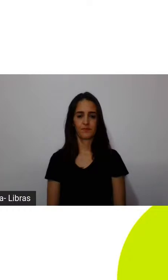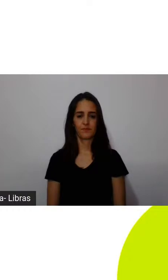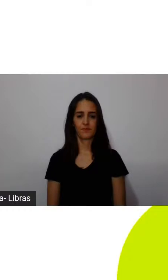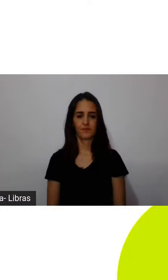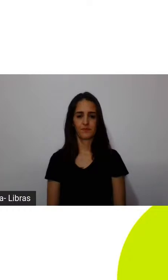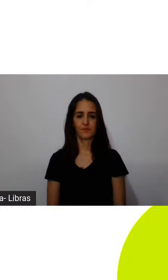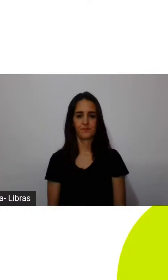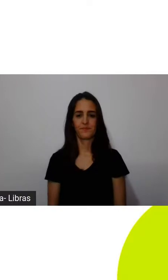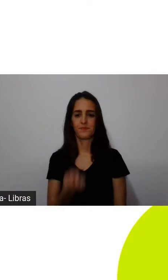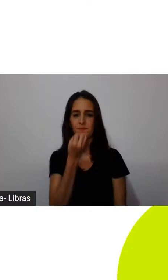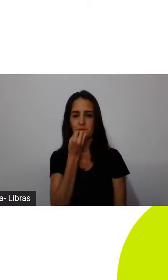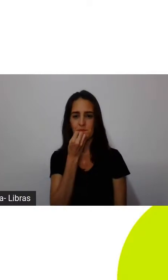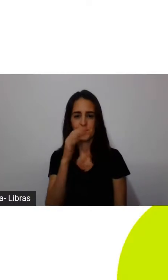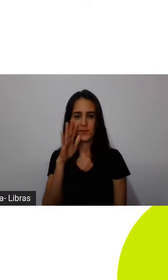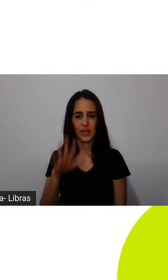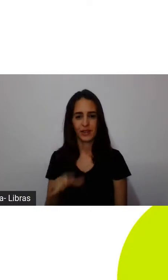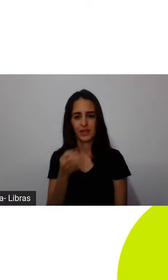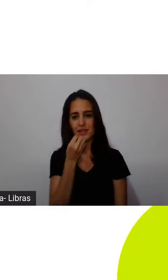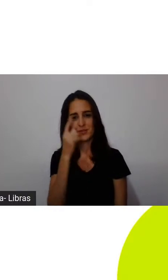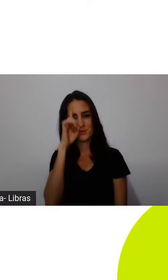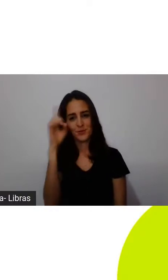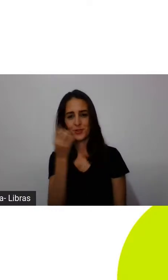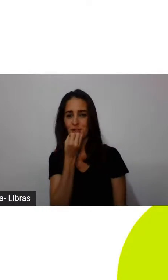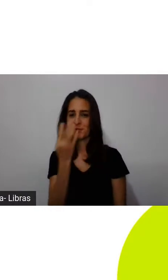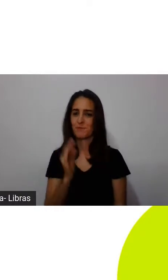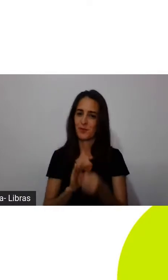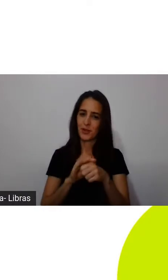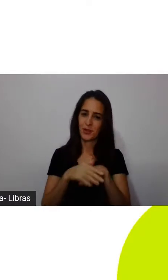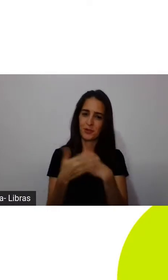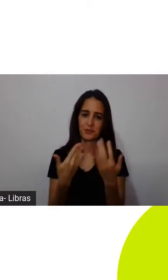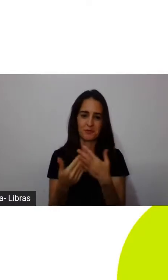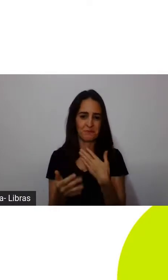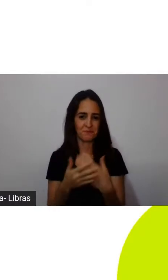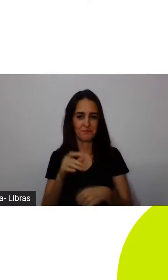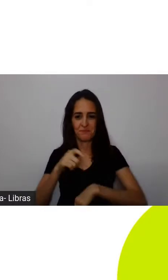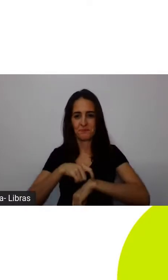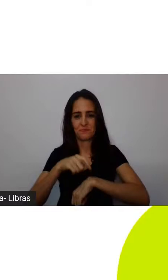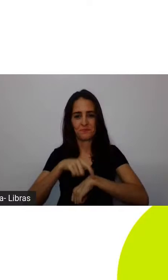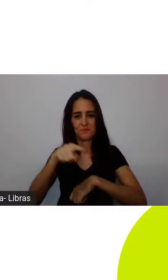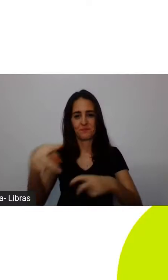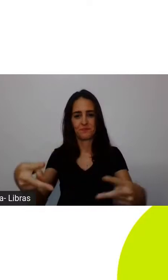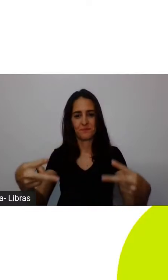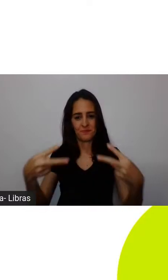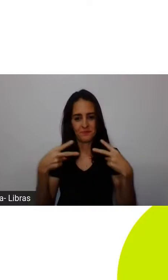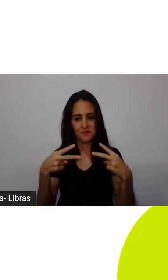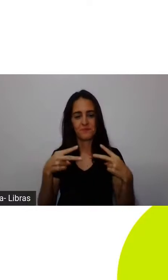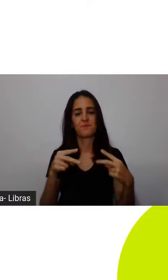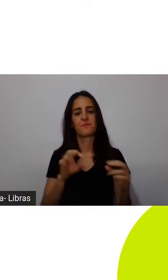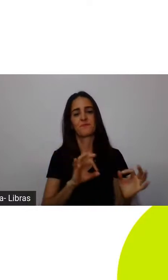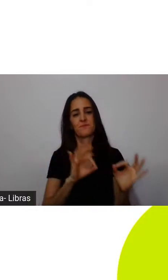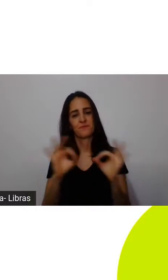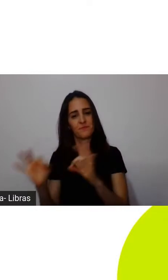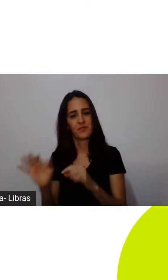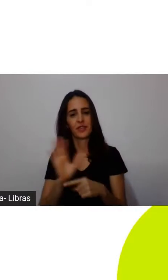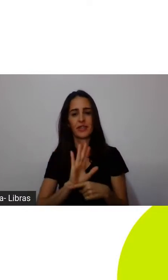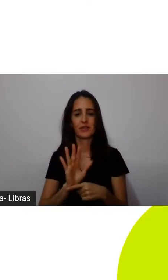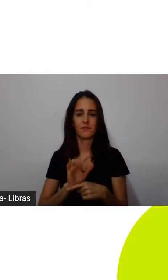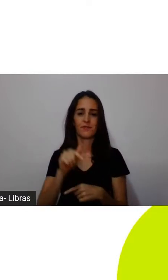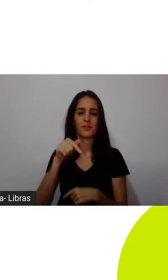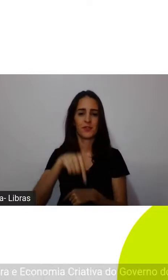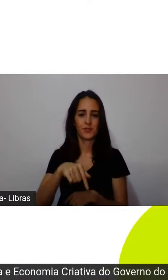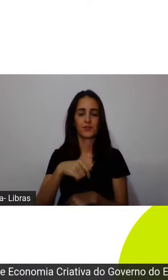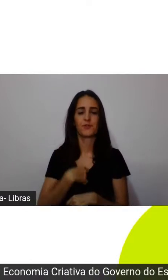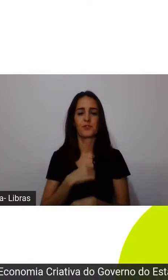Boa tarde, bom dia, boa noite, sabe lá quando estaremos sendo apreciados aqui no Cine